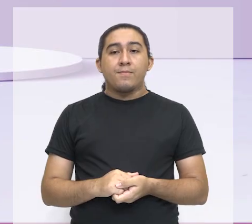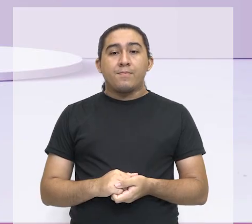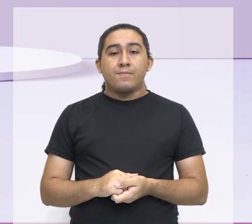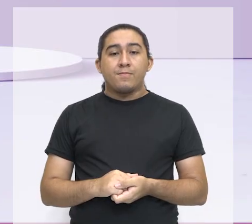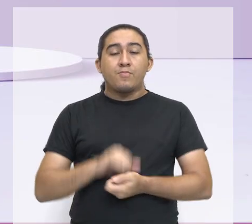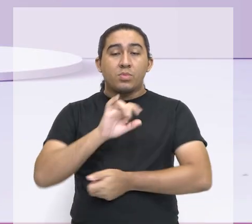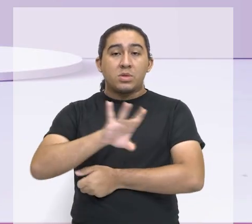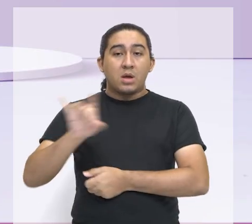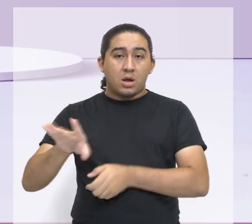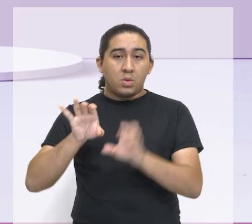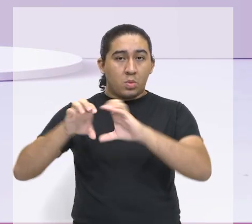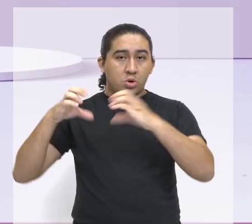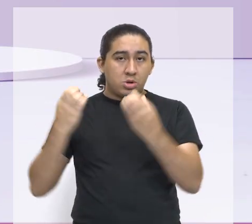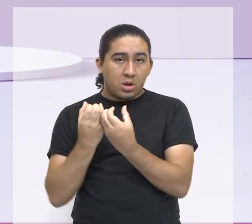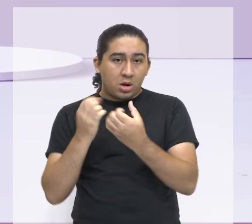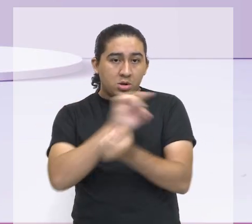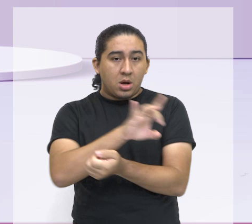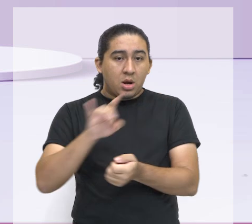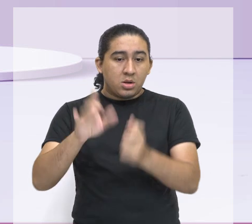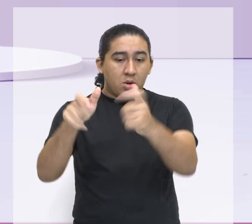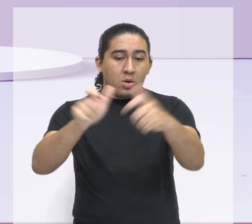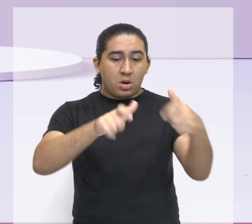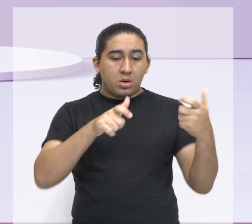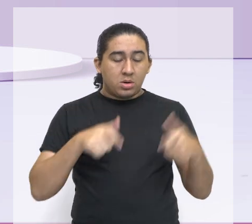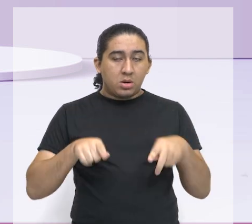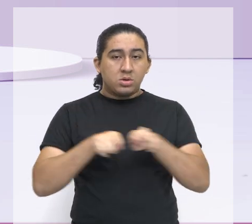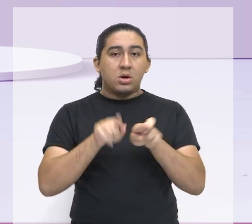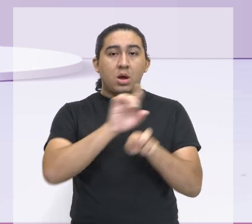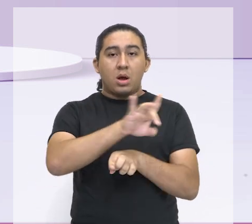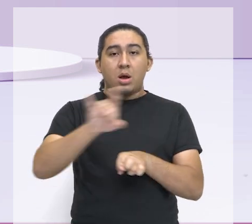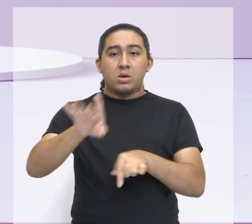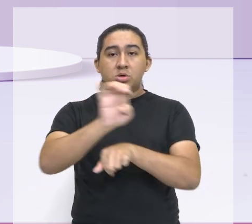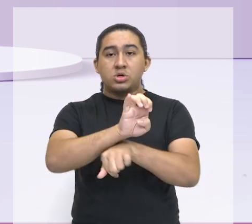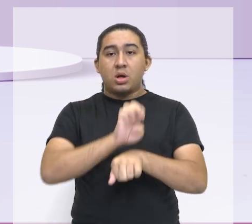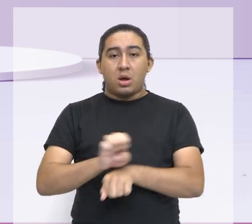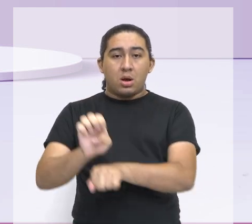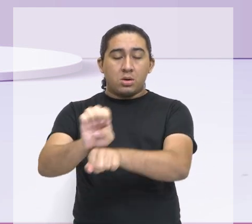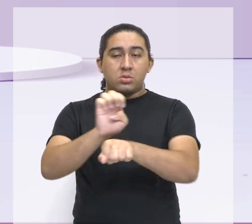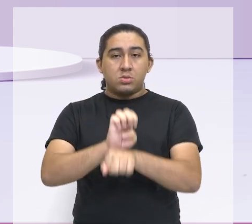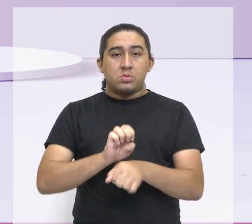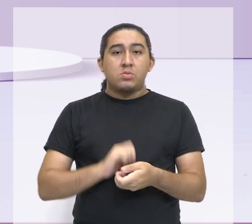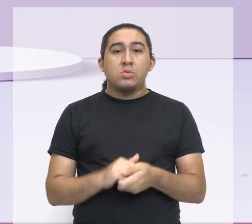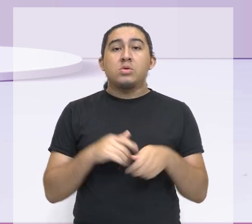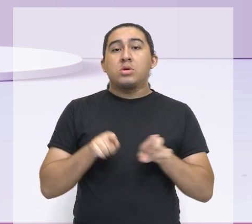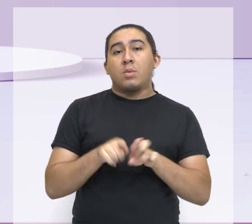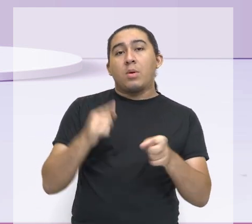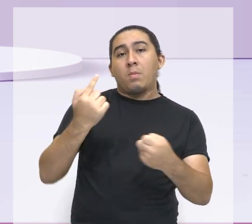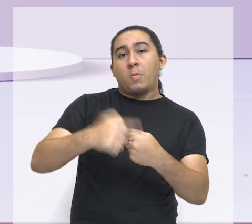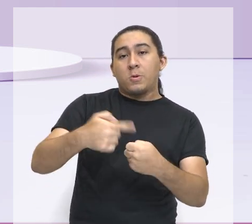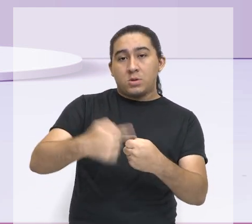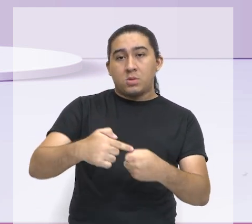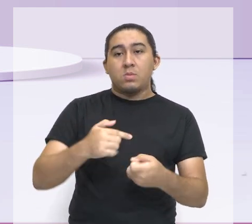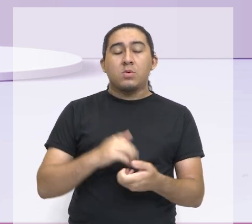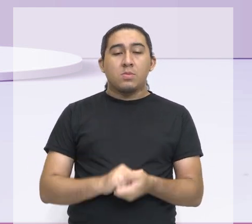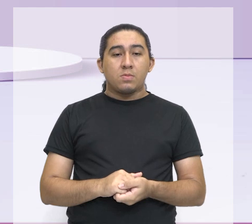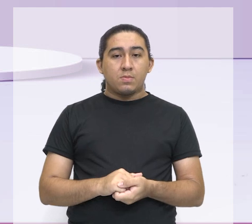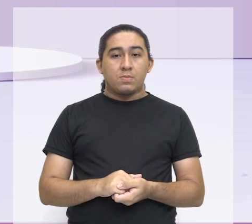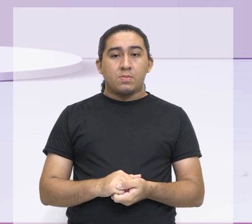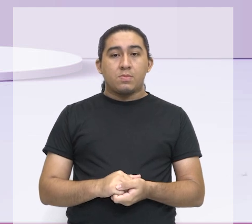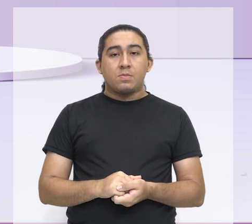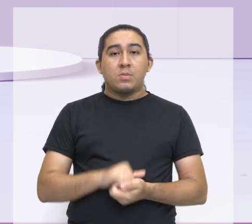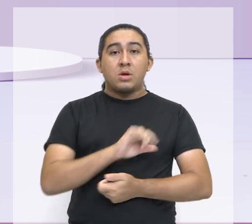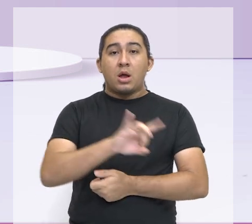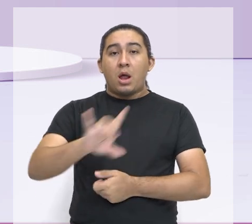Cada comunidade, cada localidade, cada estado, cada município, cada